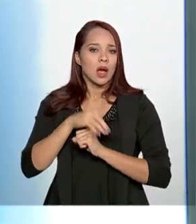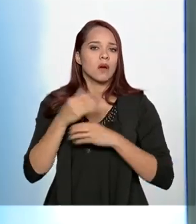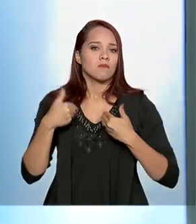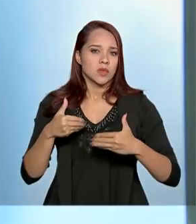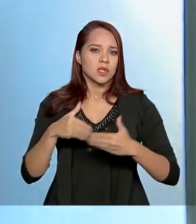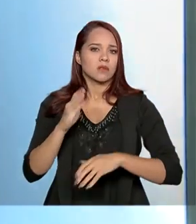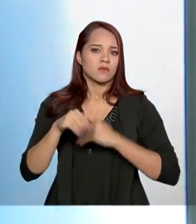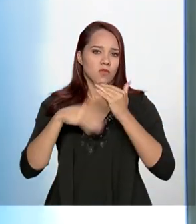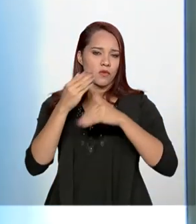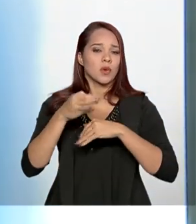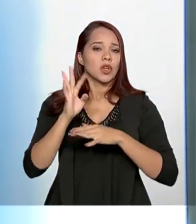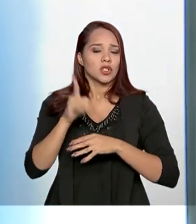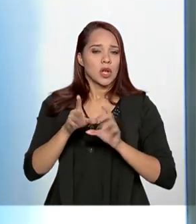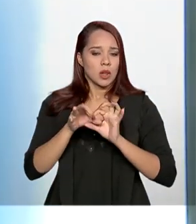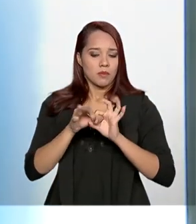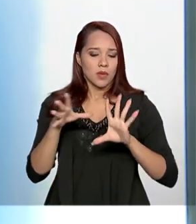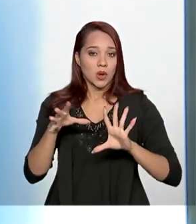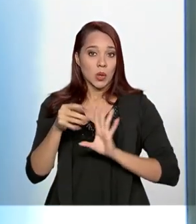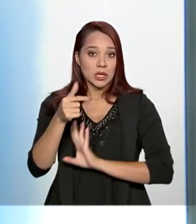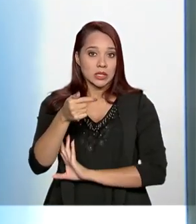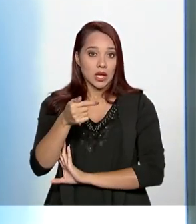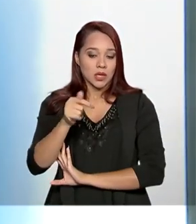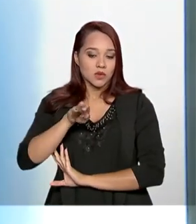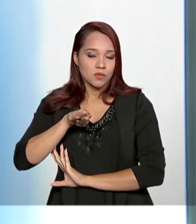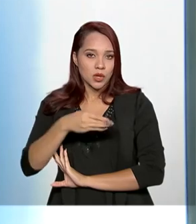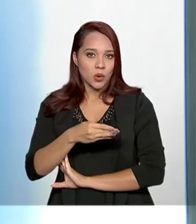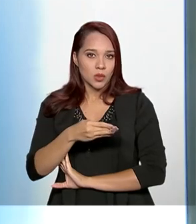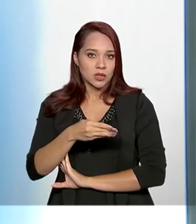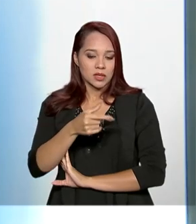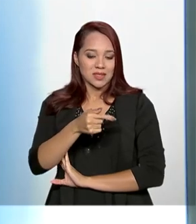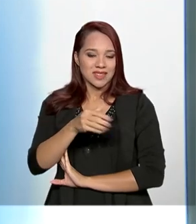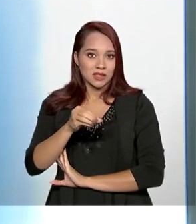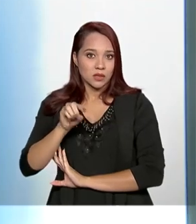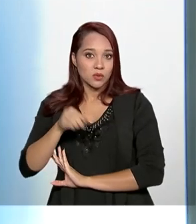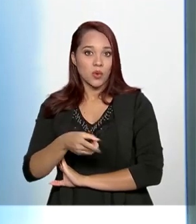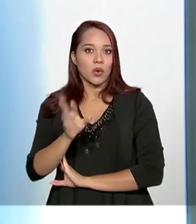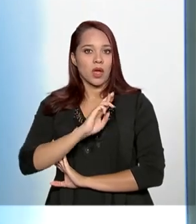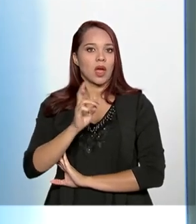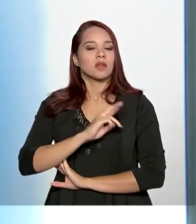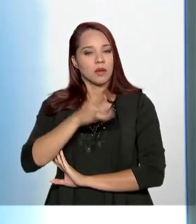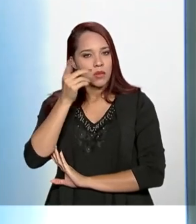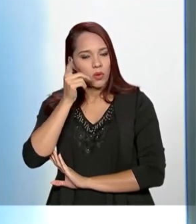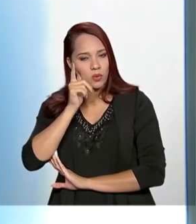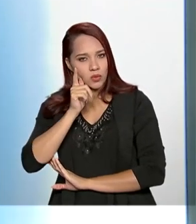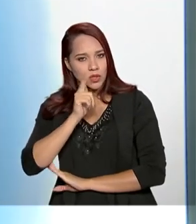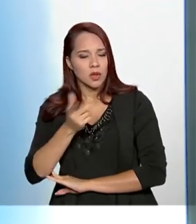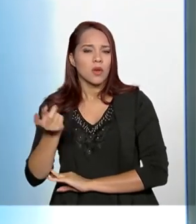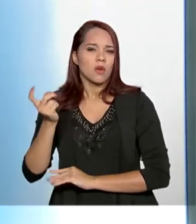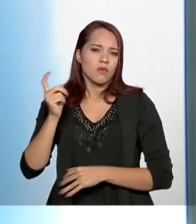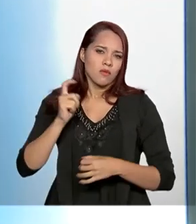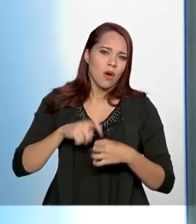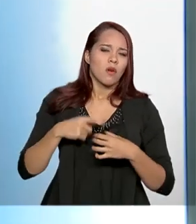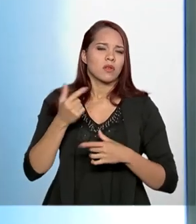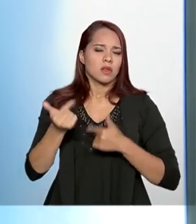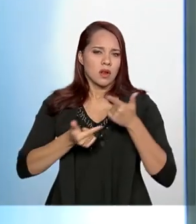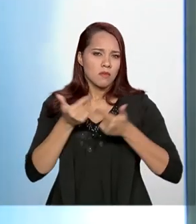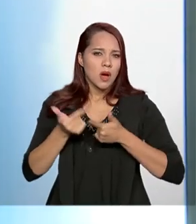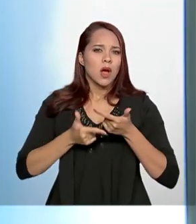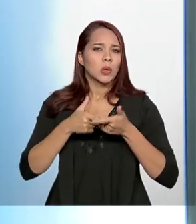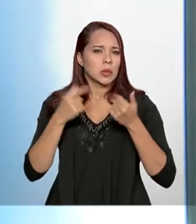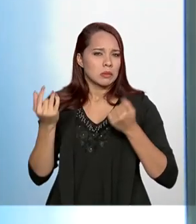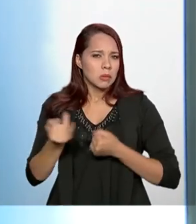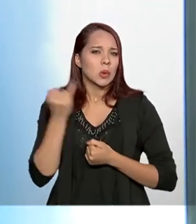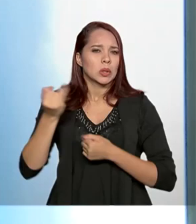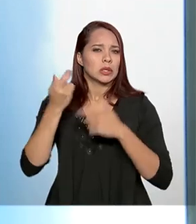já liberou R 7,7 milhões de reais para o restabelecimento dos serviços essenciais em Belo Horizonte.